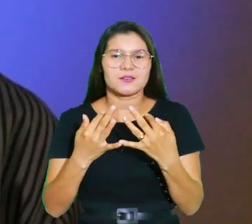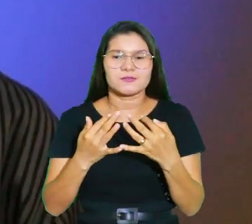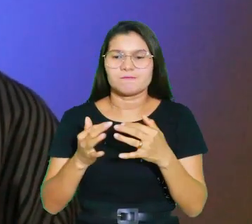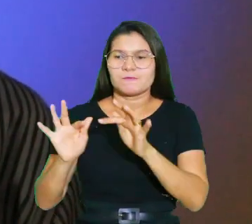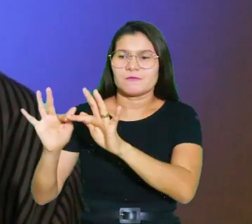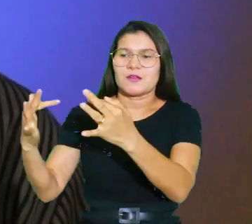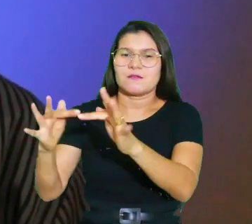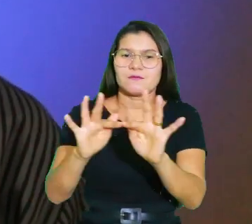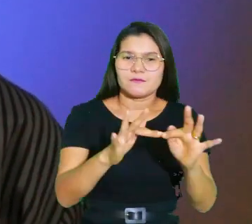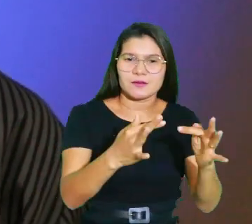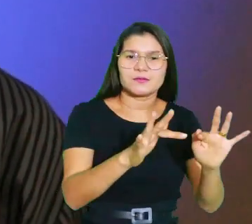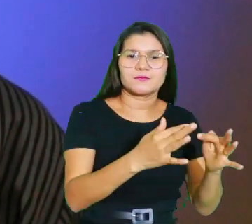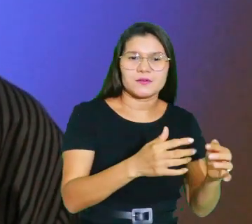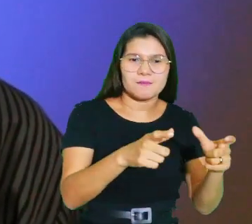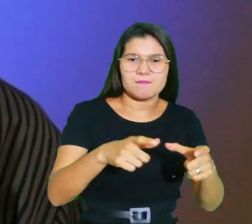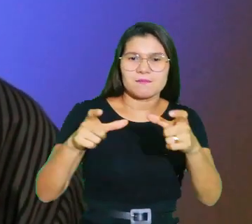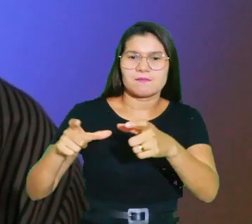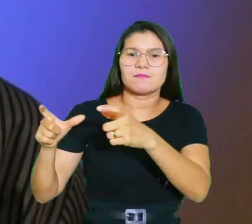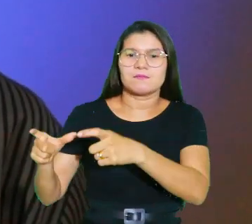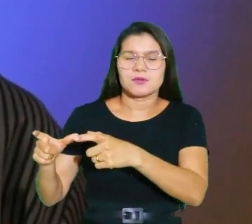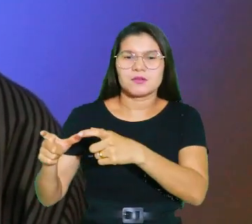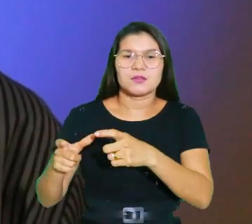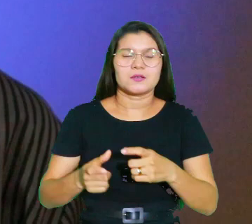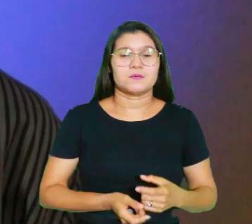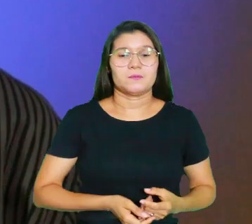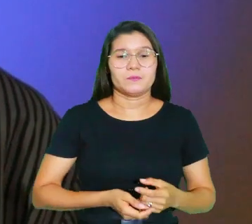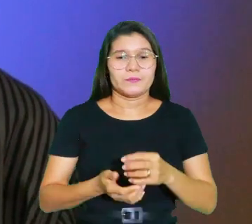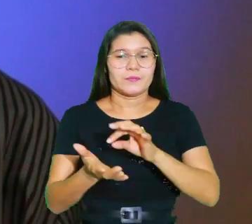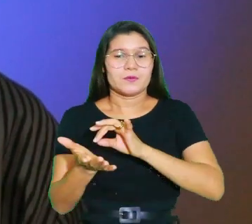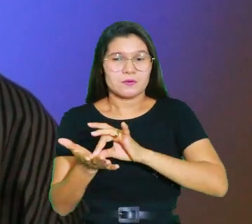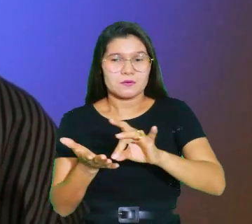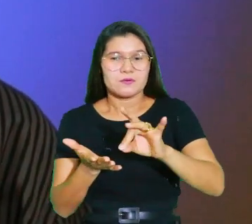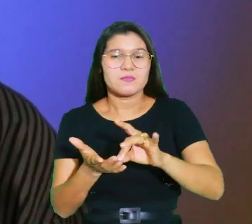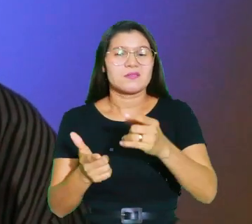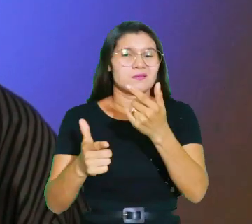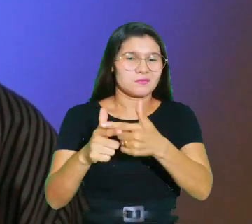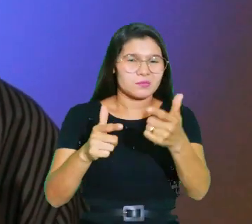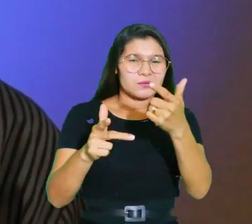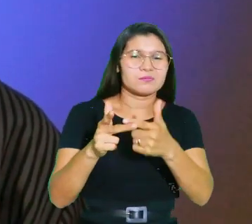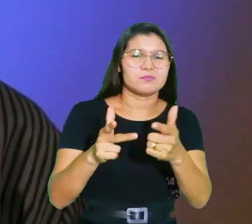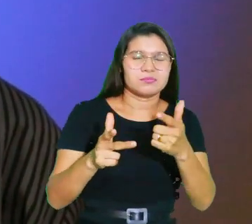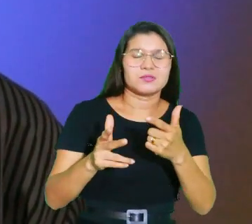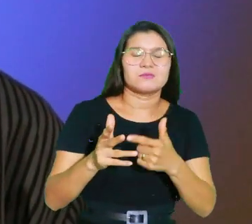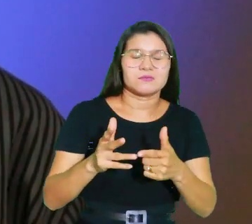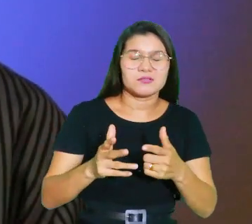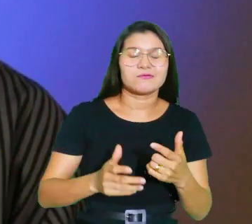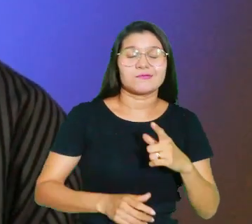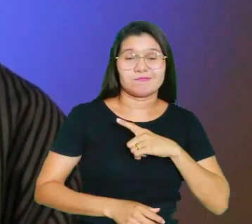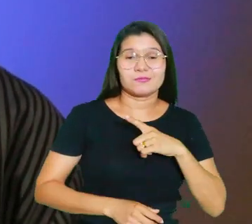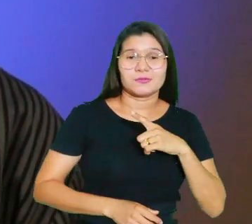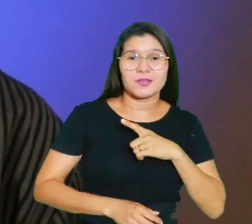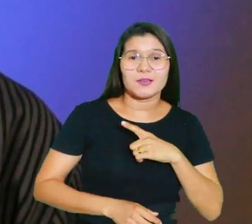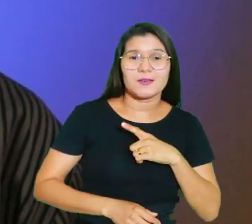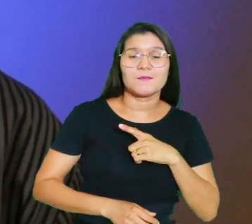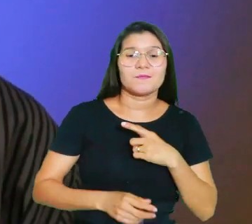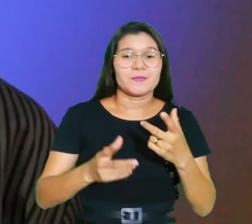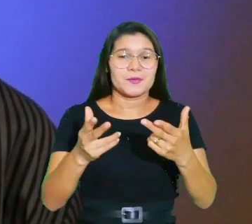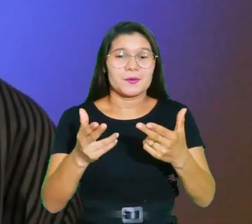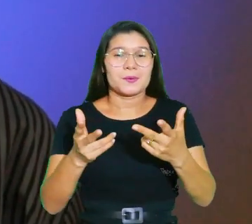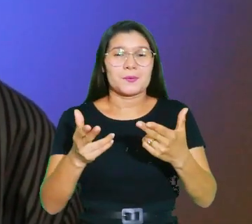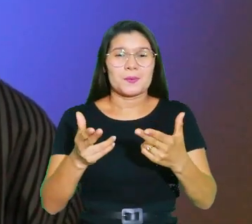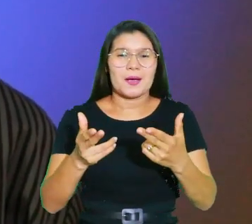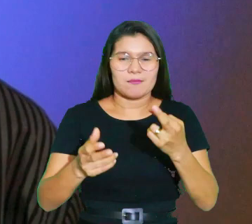somos muitas vezes cercados por inimigos ou situações adversas. Como aqueles